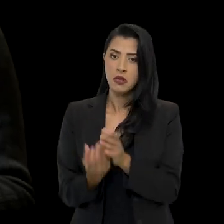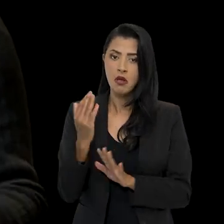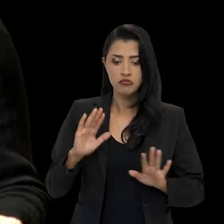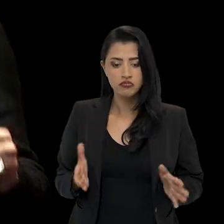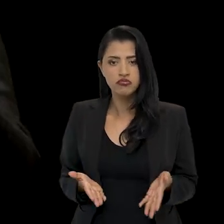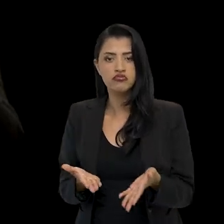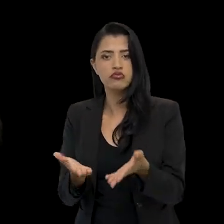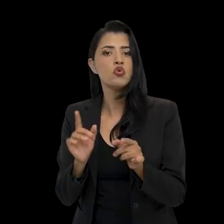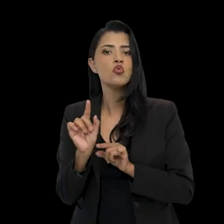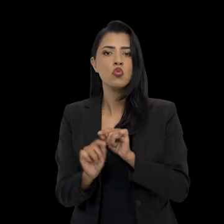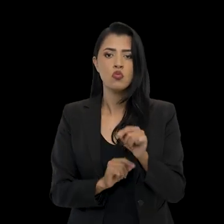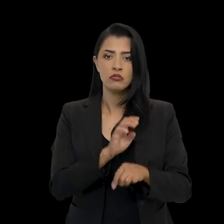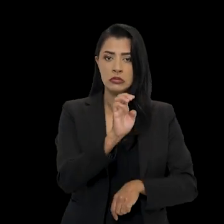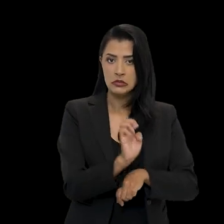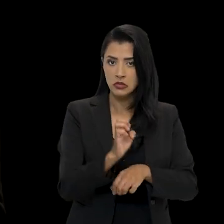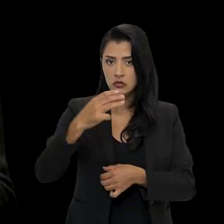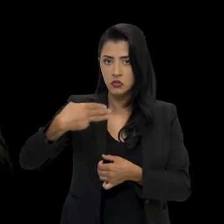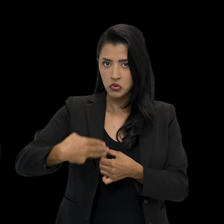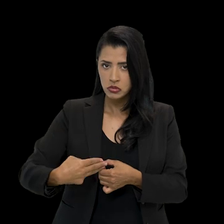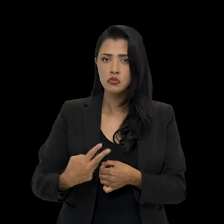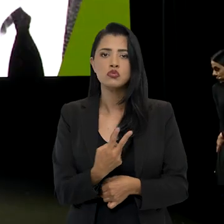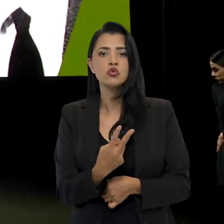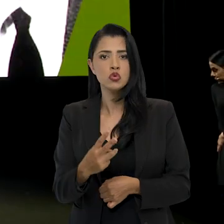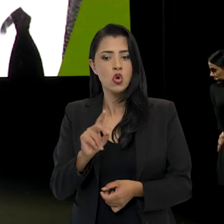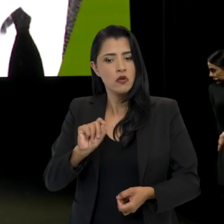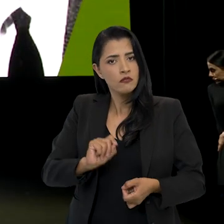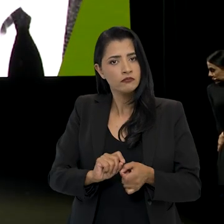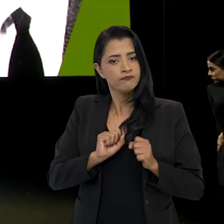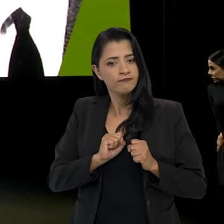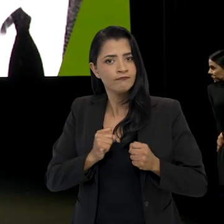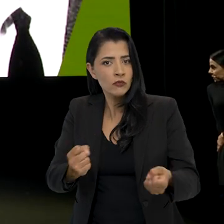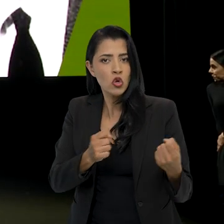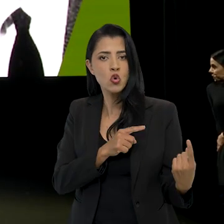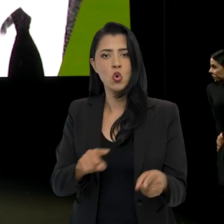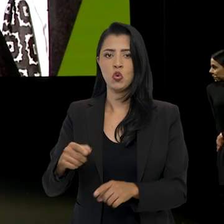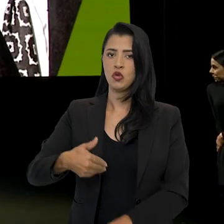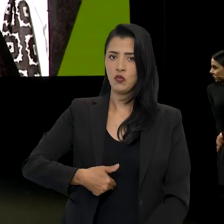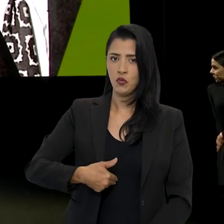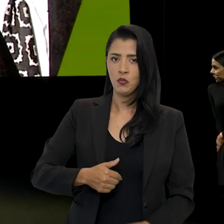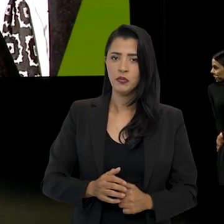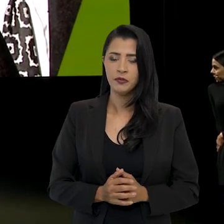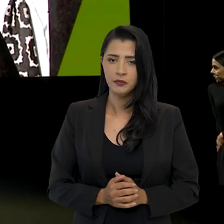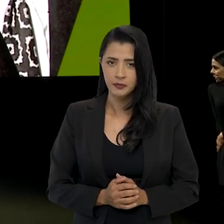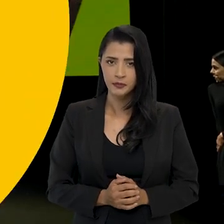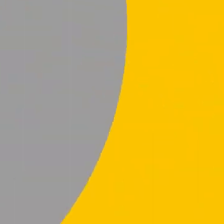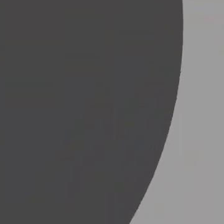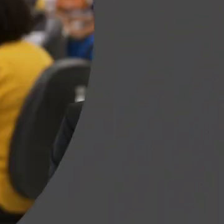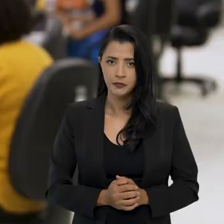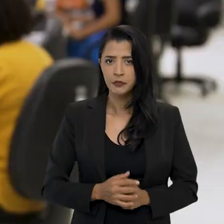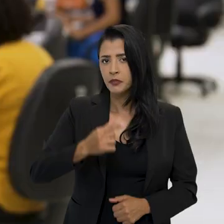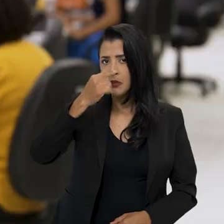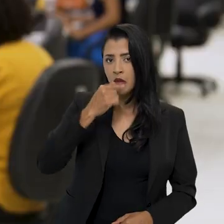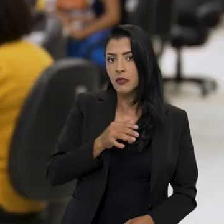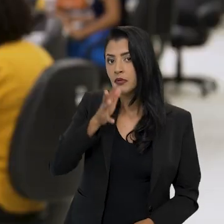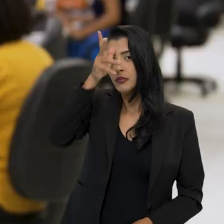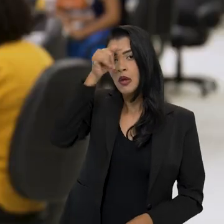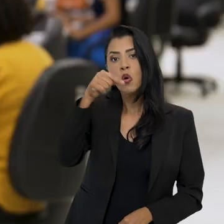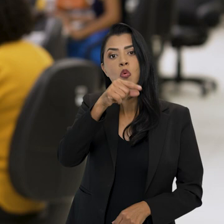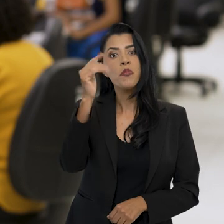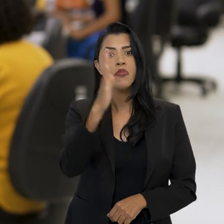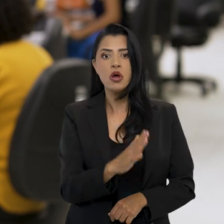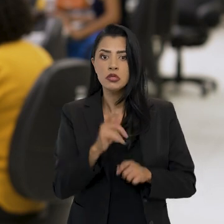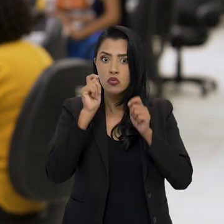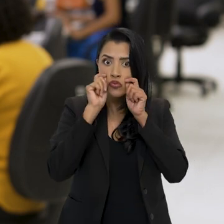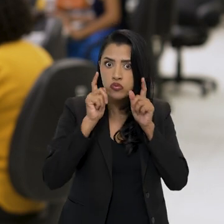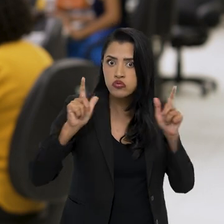além de criar estímulos para que estados e municípios realizem ações de combate à fome. Gripe aviária